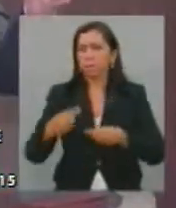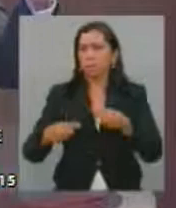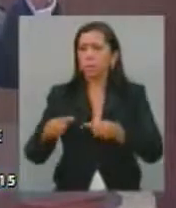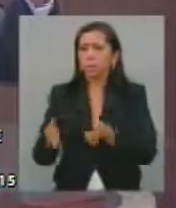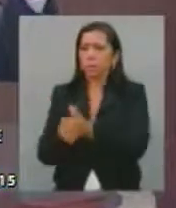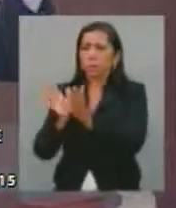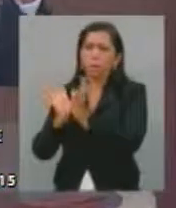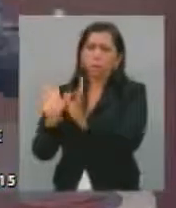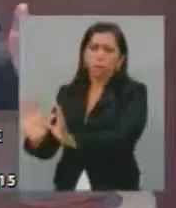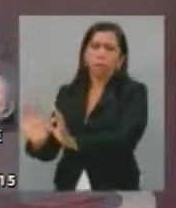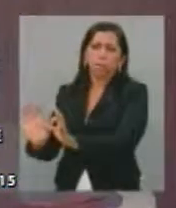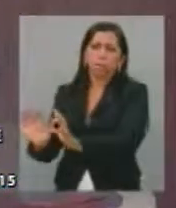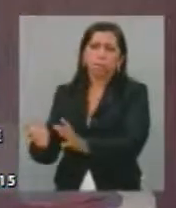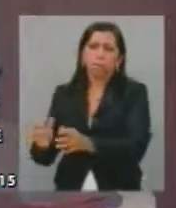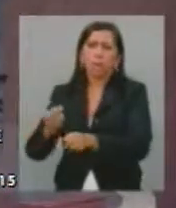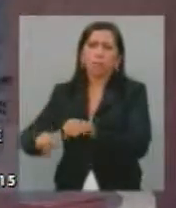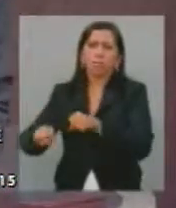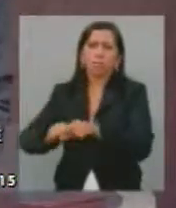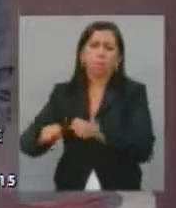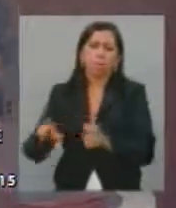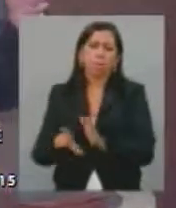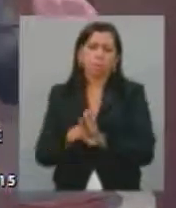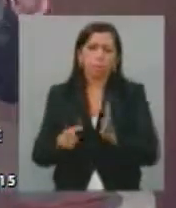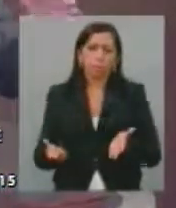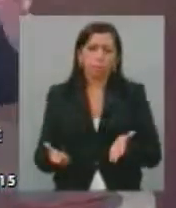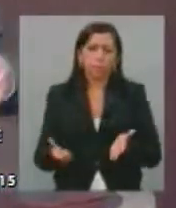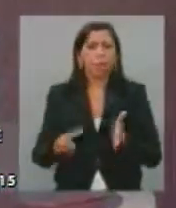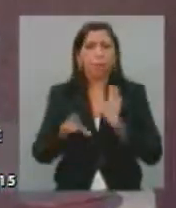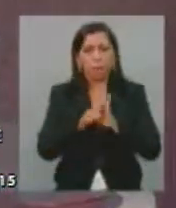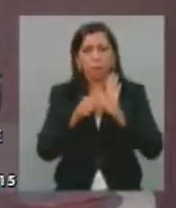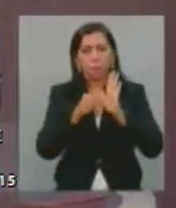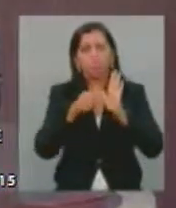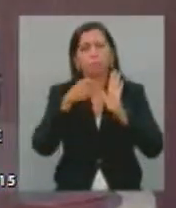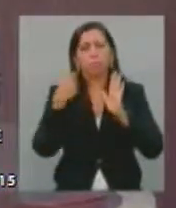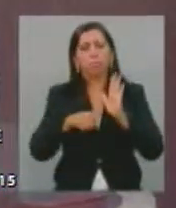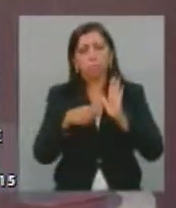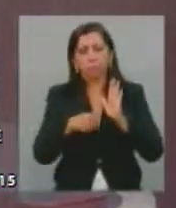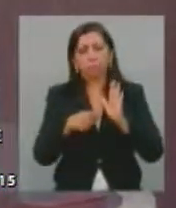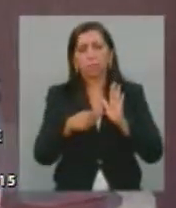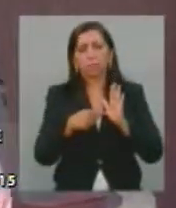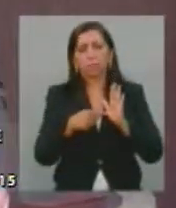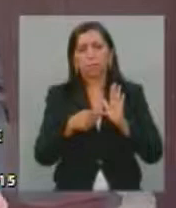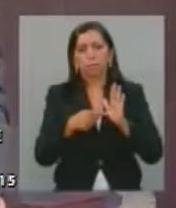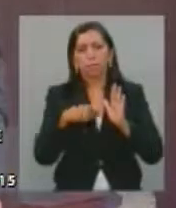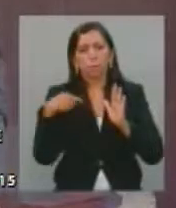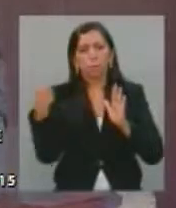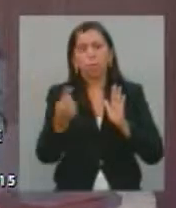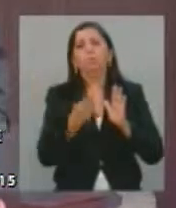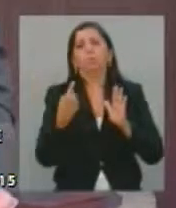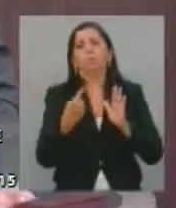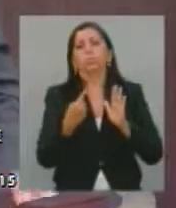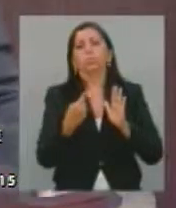pobres e que viole a lei. A lei tem que ser, obviamente, o nosso